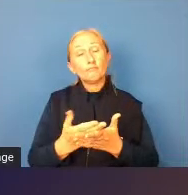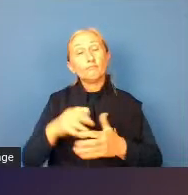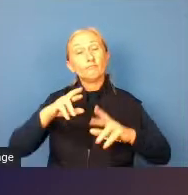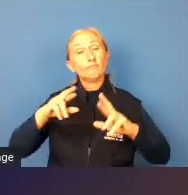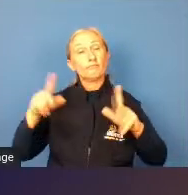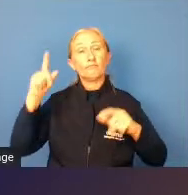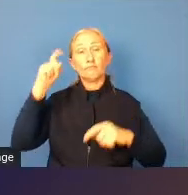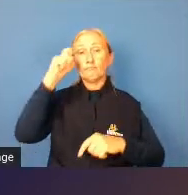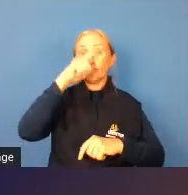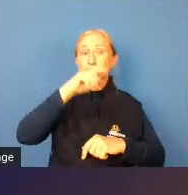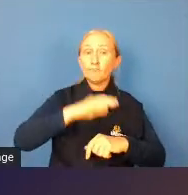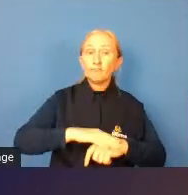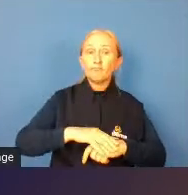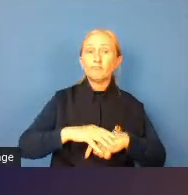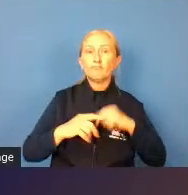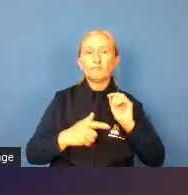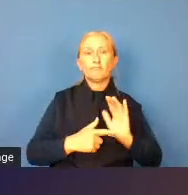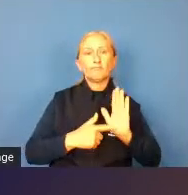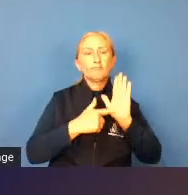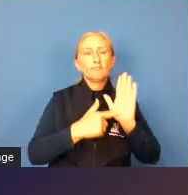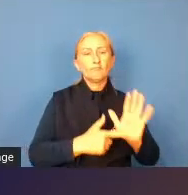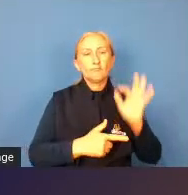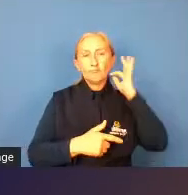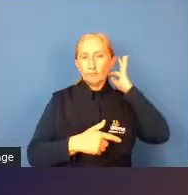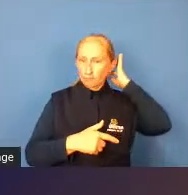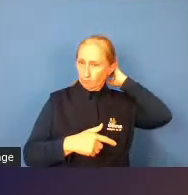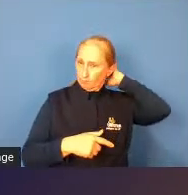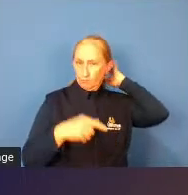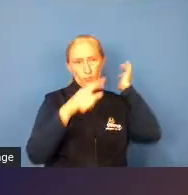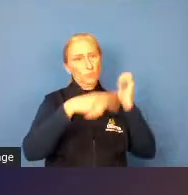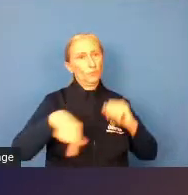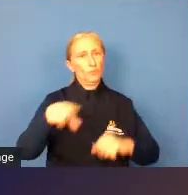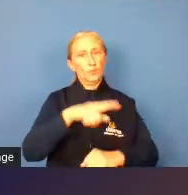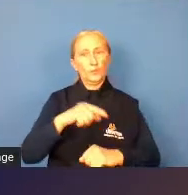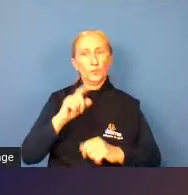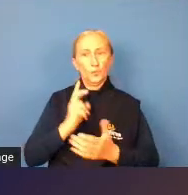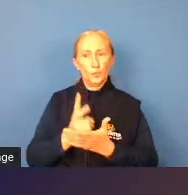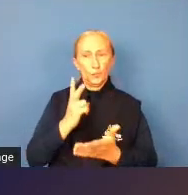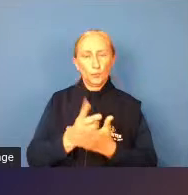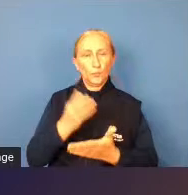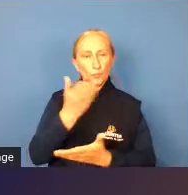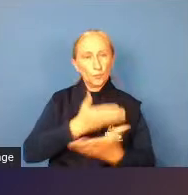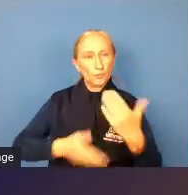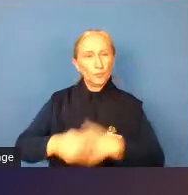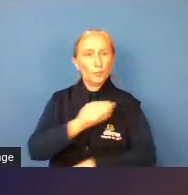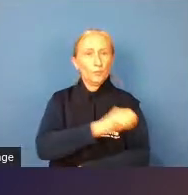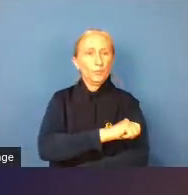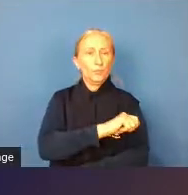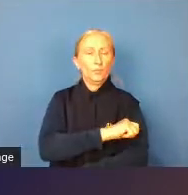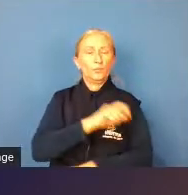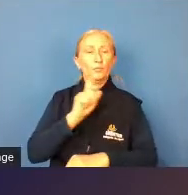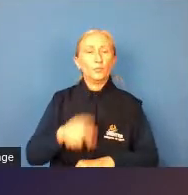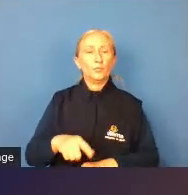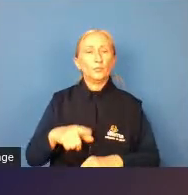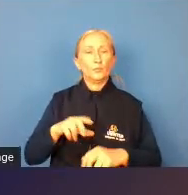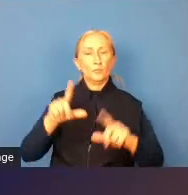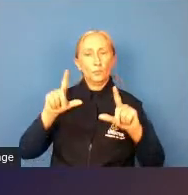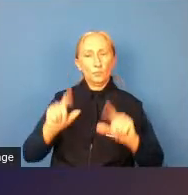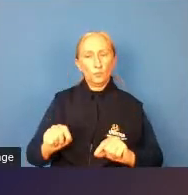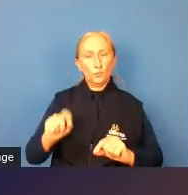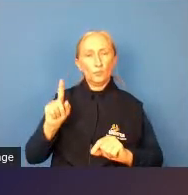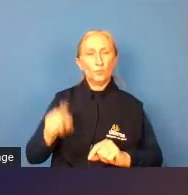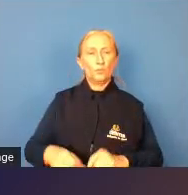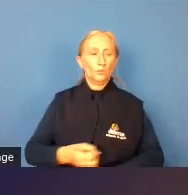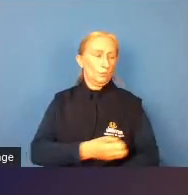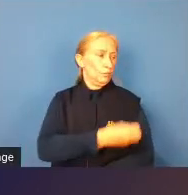dificuldade na apresentação na continuidade desses alunos então se há essa diminuição no ensino